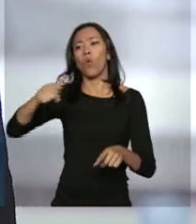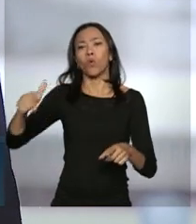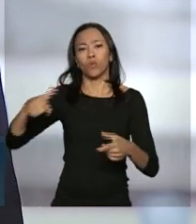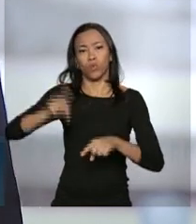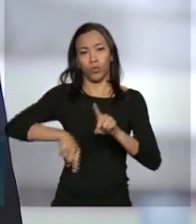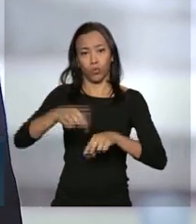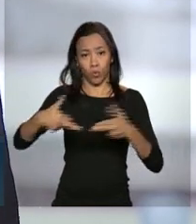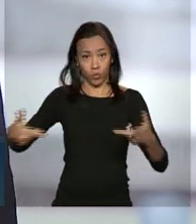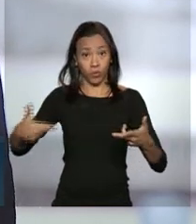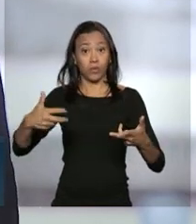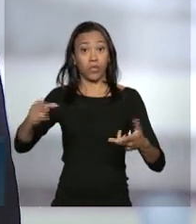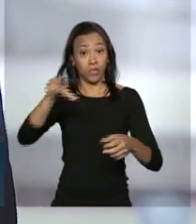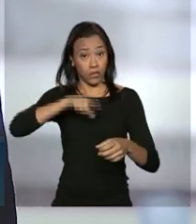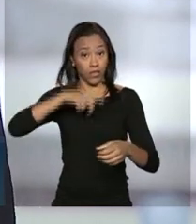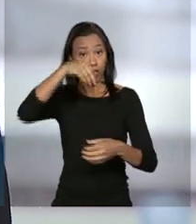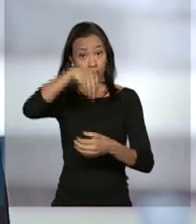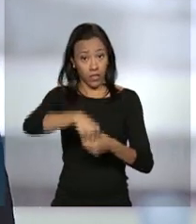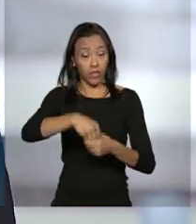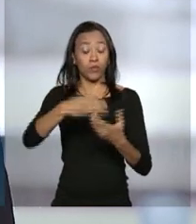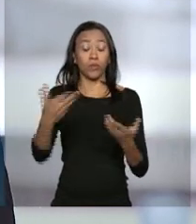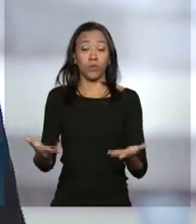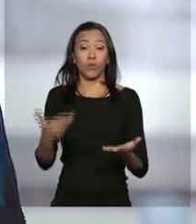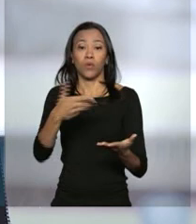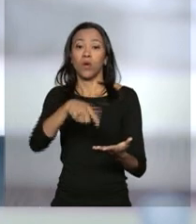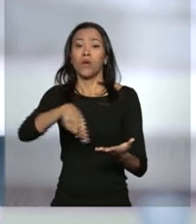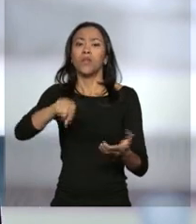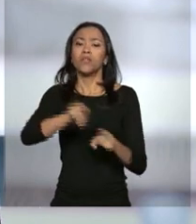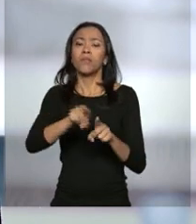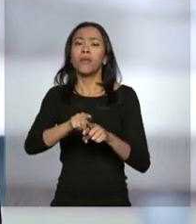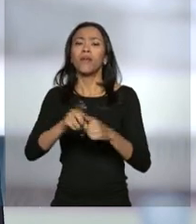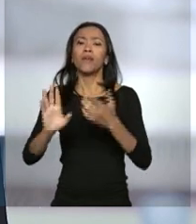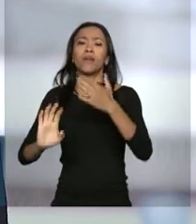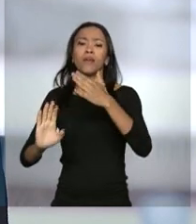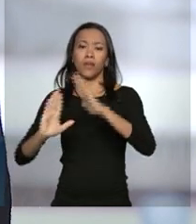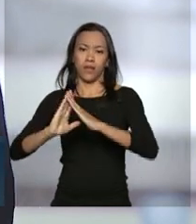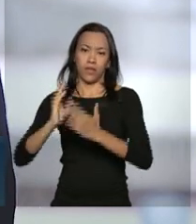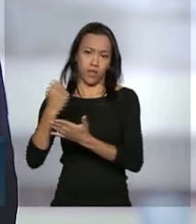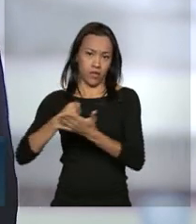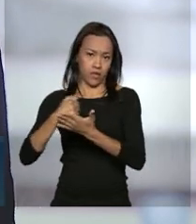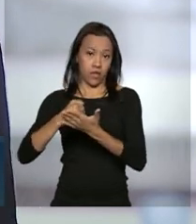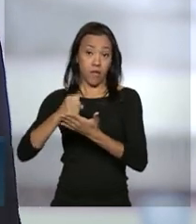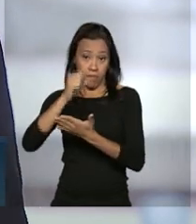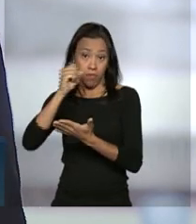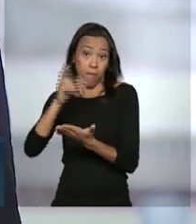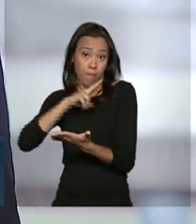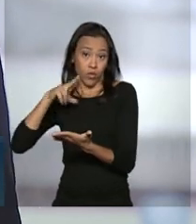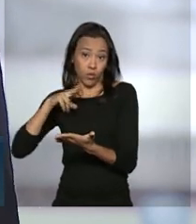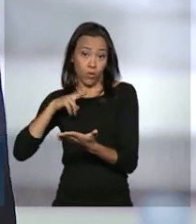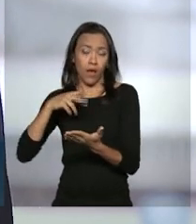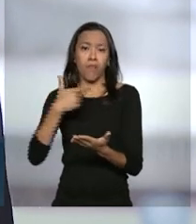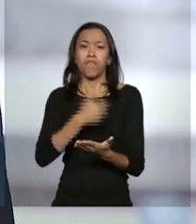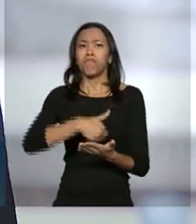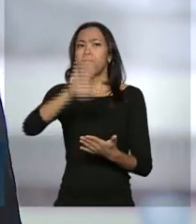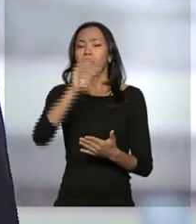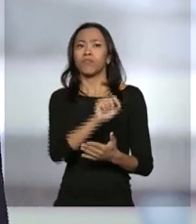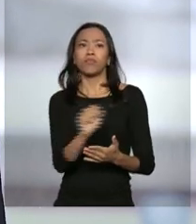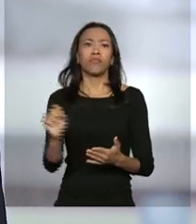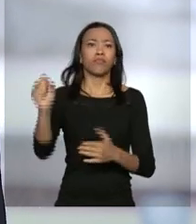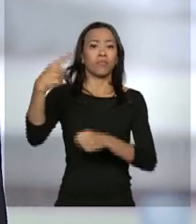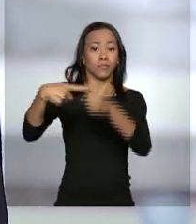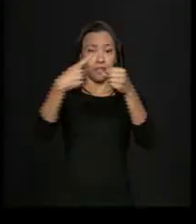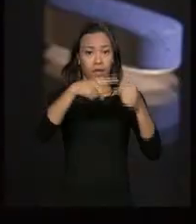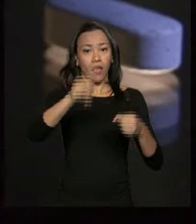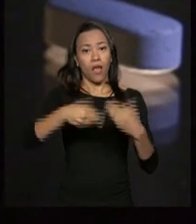disponíveis na rede pública e também em drogarias particulares. Mais de 4 mil cidades do país são atendidas pelo